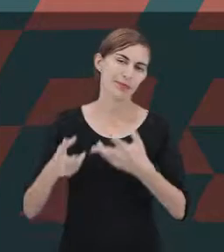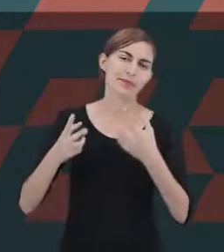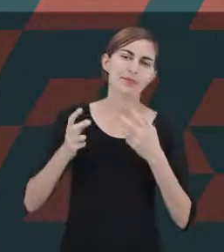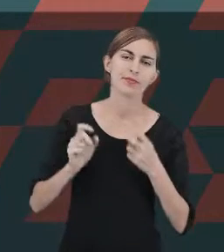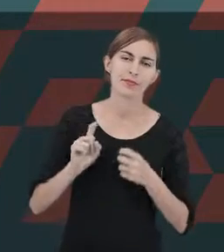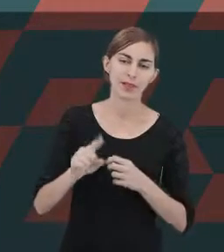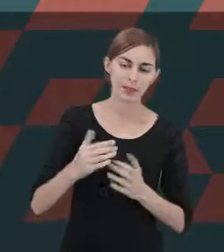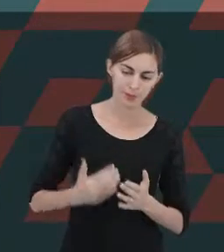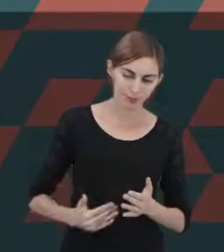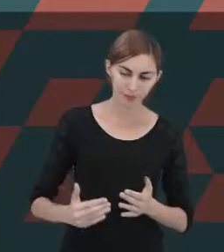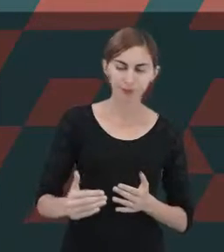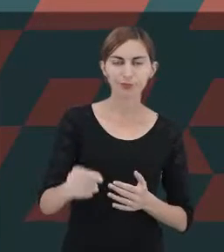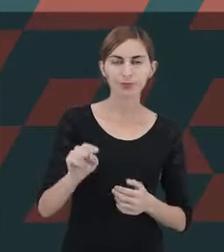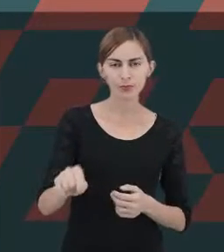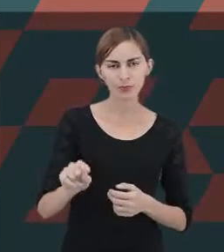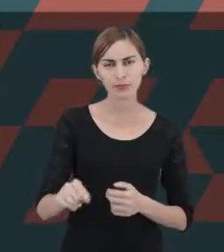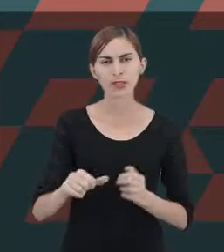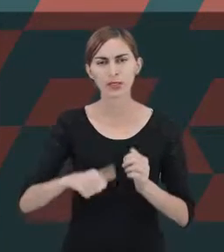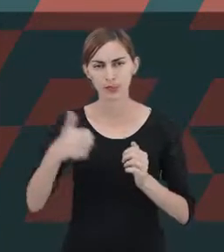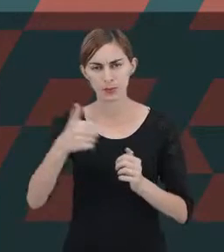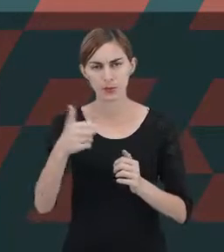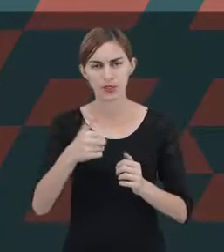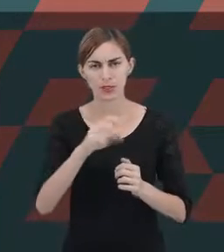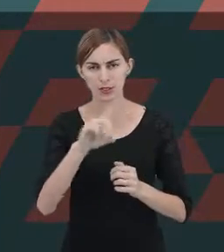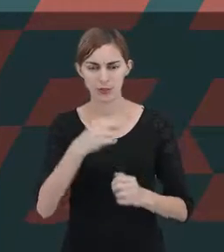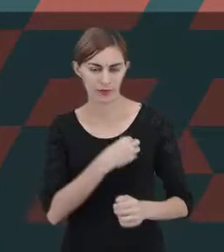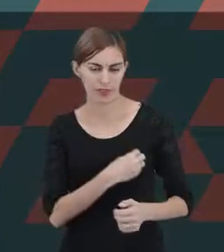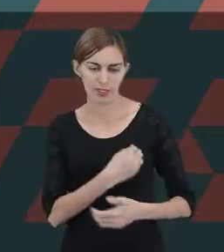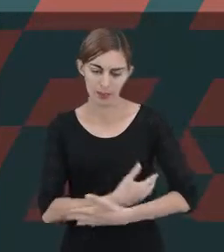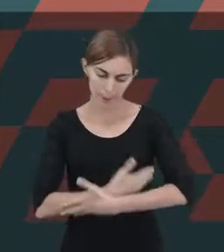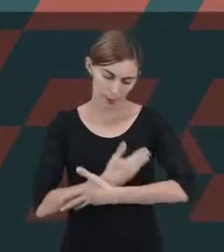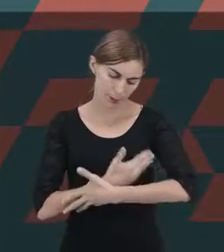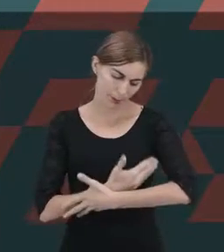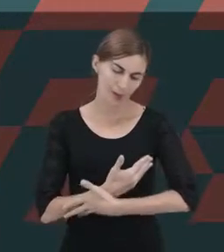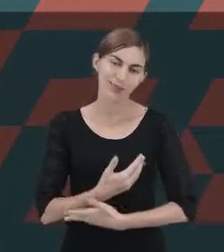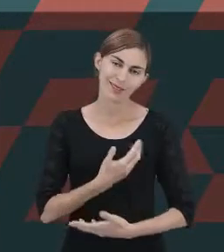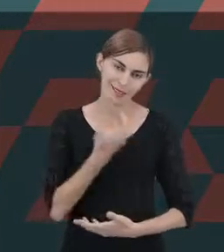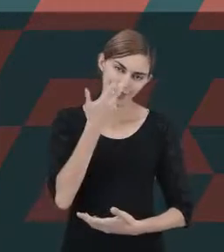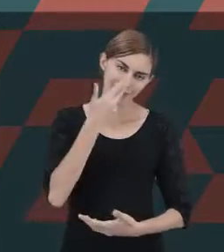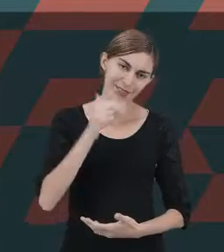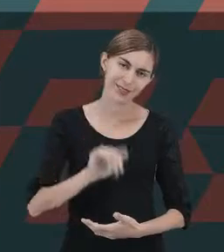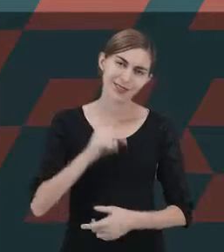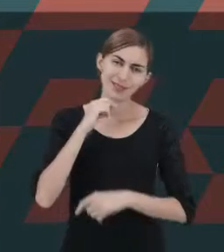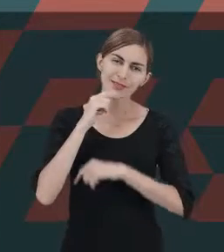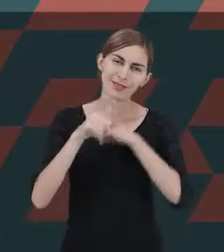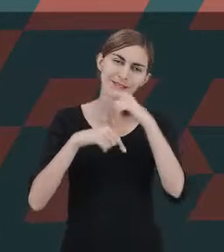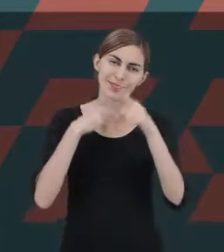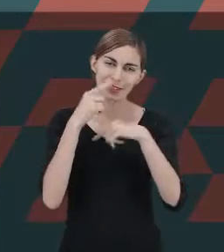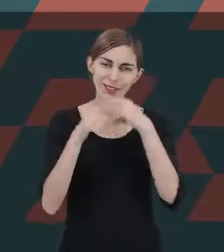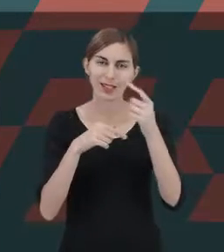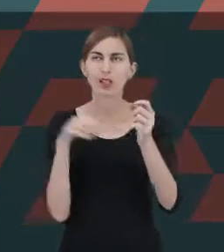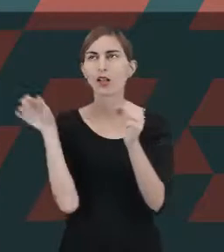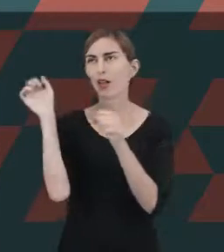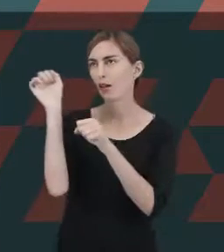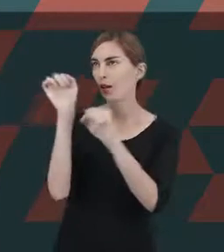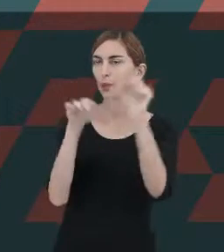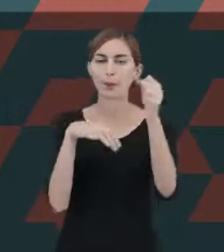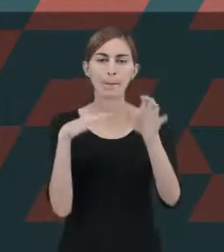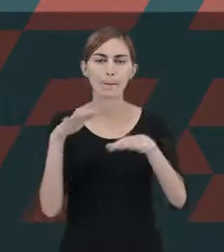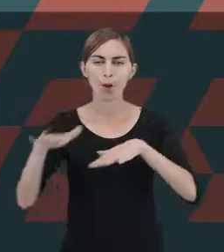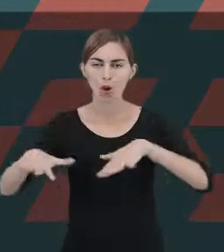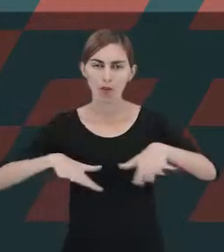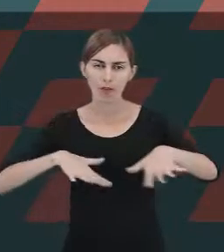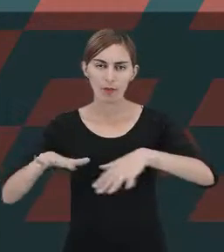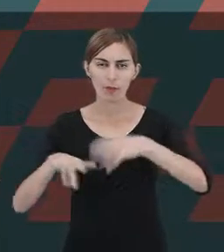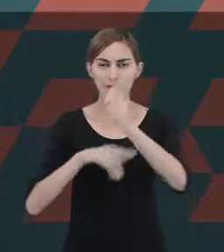princípio, nos primeiros dias de vida, a criança não consegue ordenar os seus movimentos. Isso nós